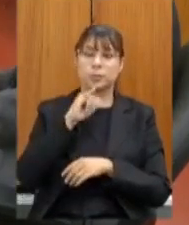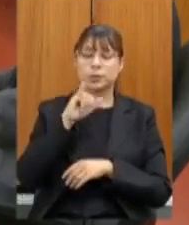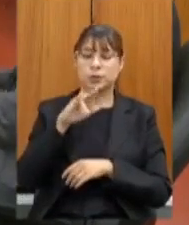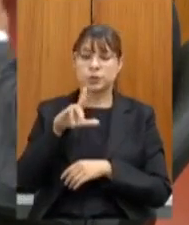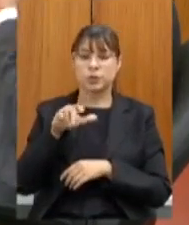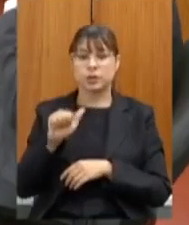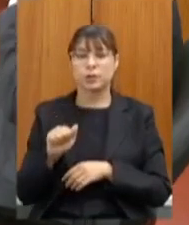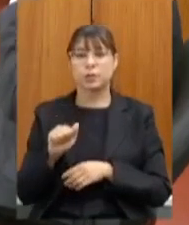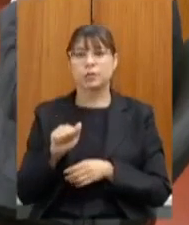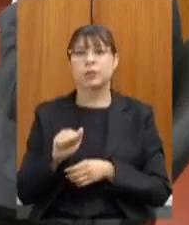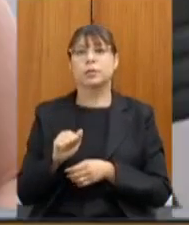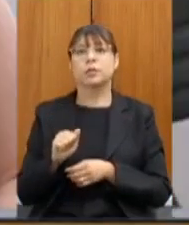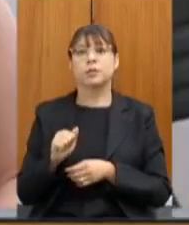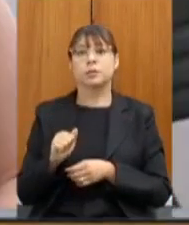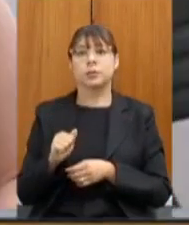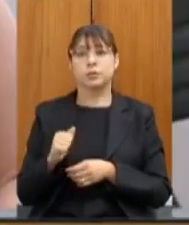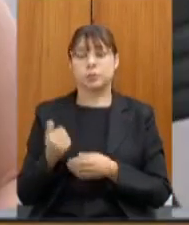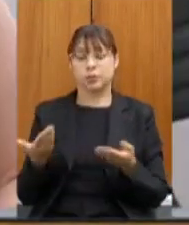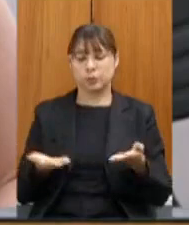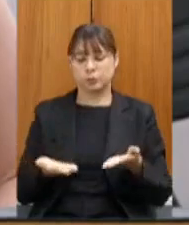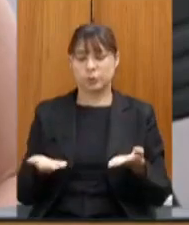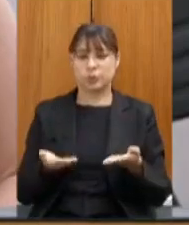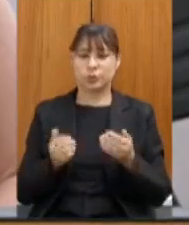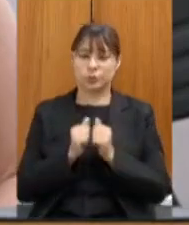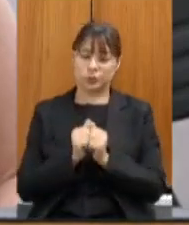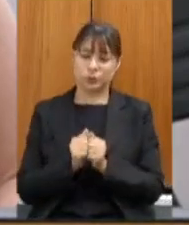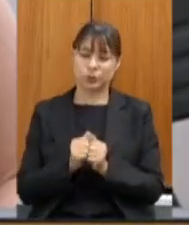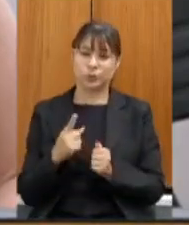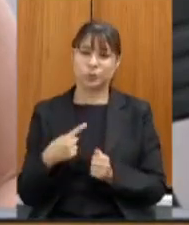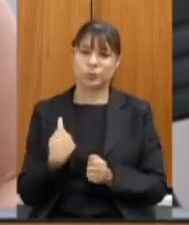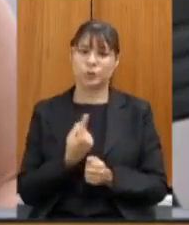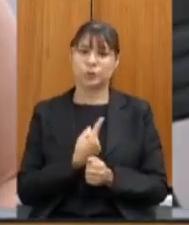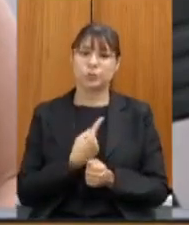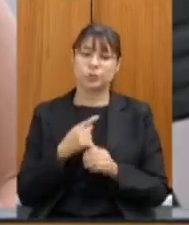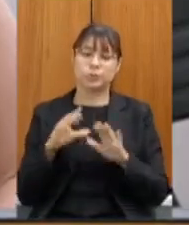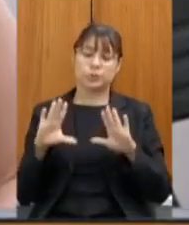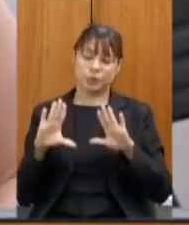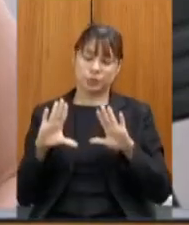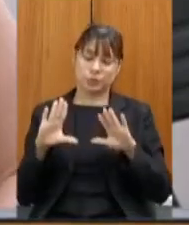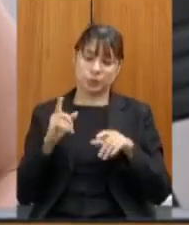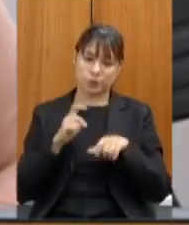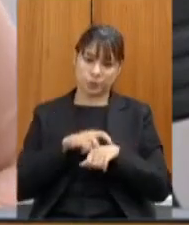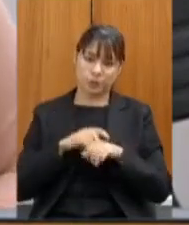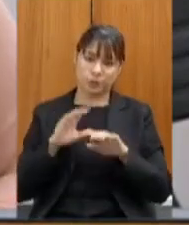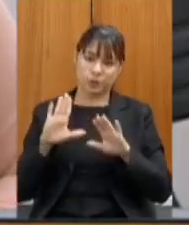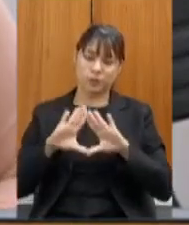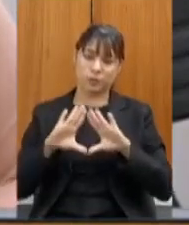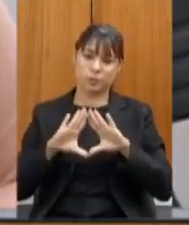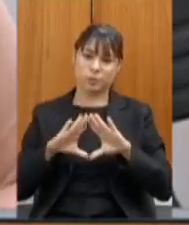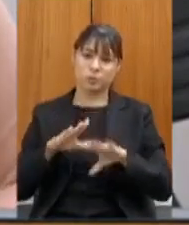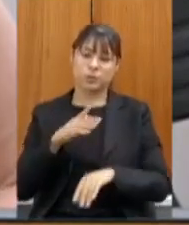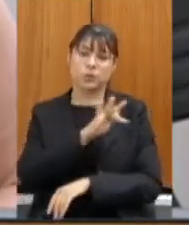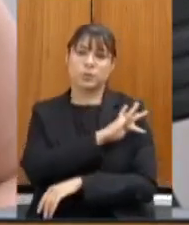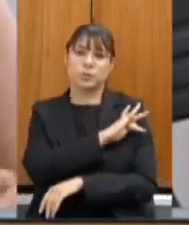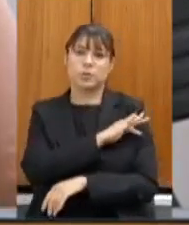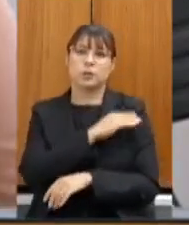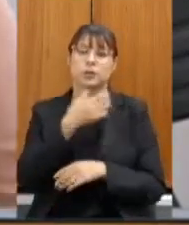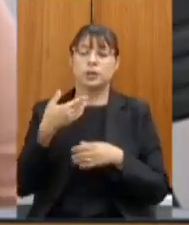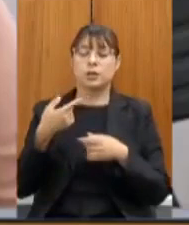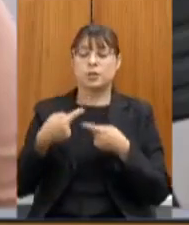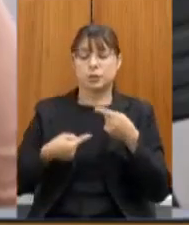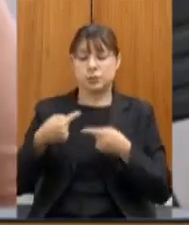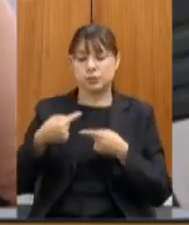Santana que esteve conosco durante a atividade do Assembleia Fiscaliza no caso para o debate de Educação